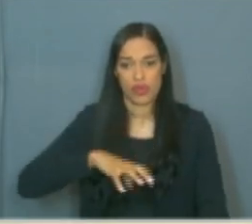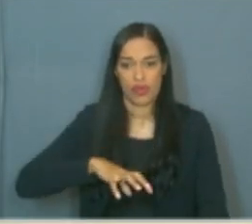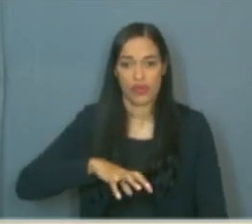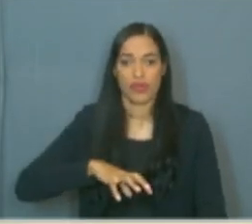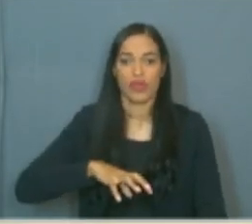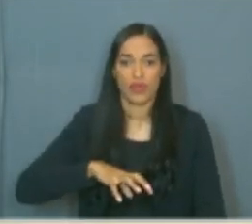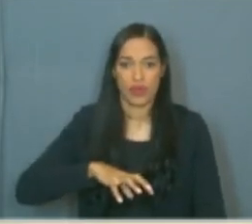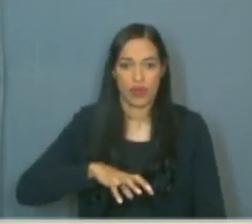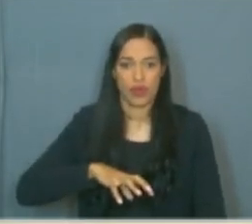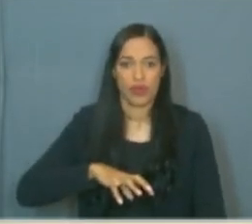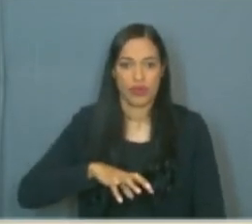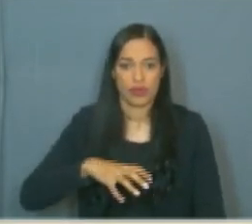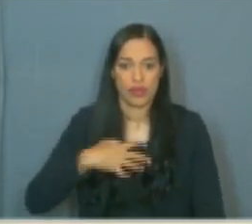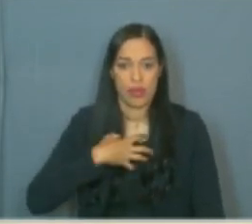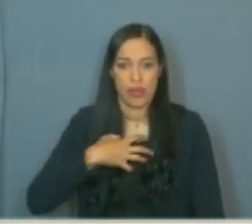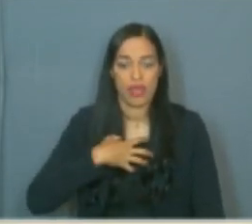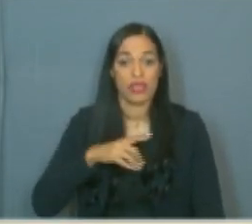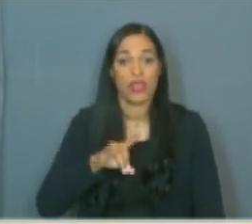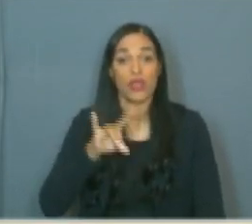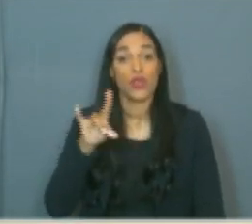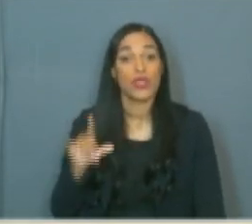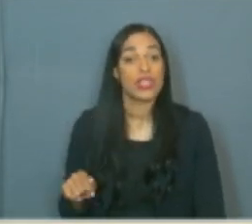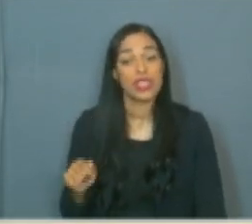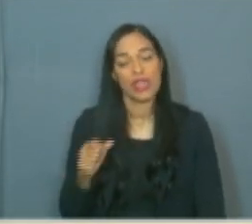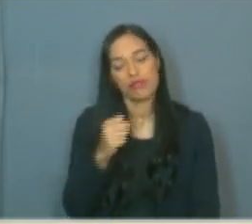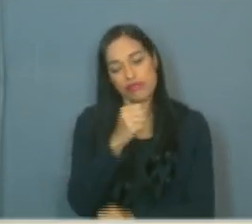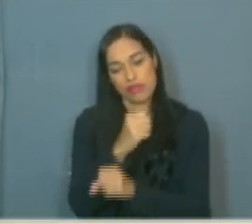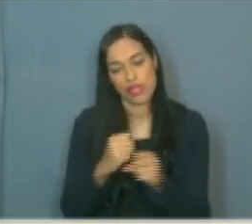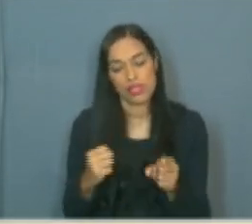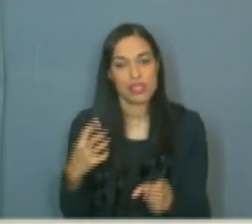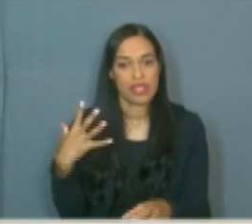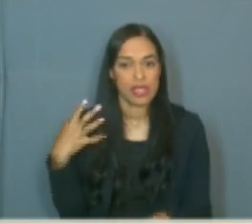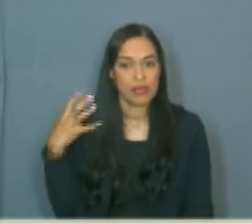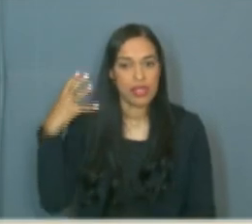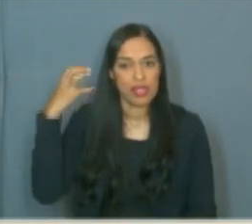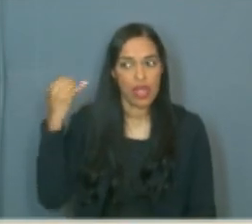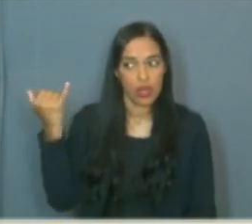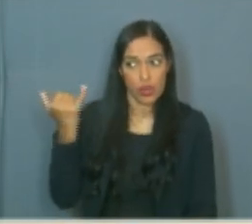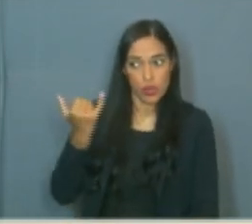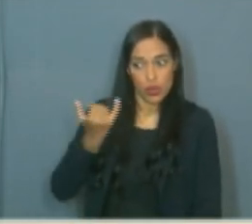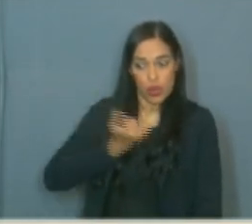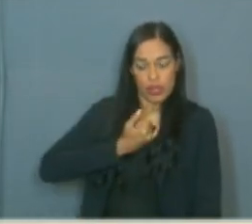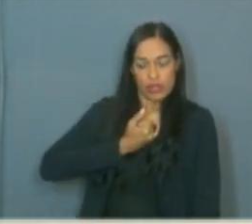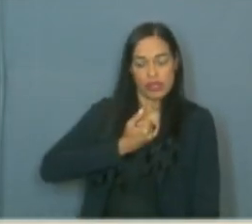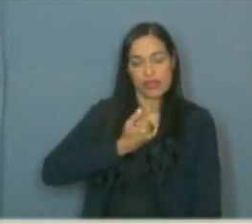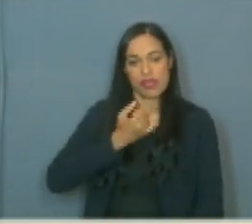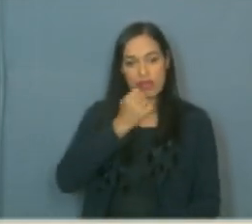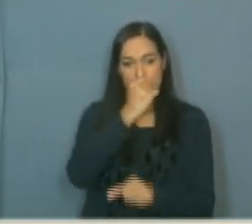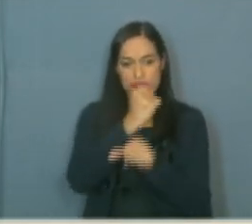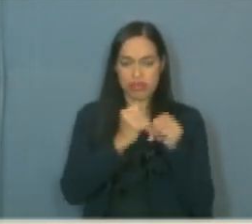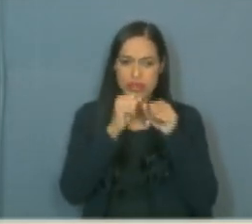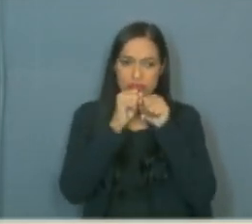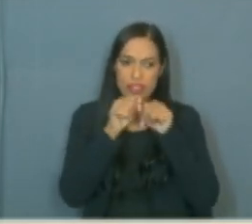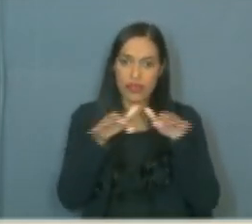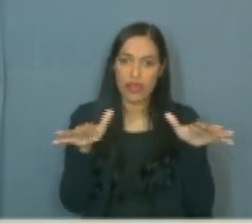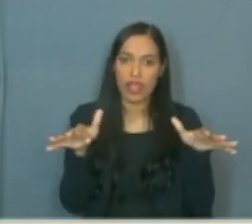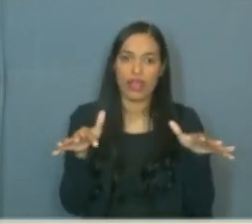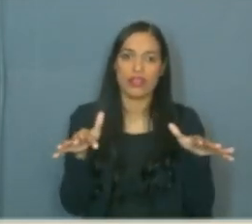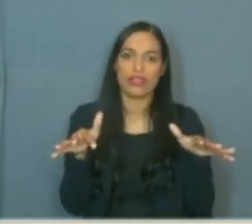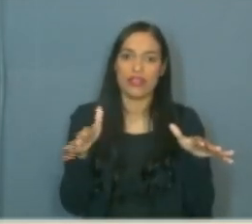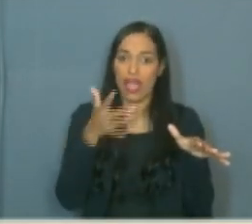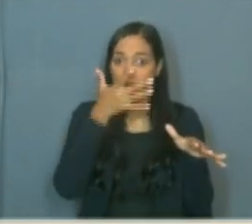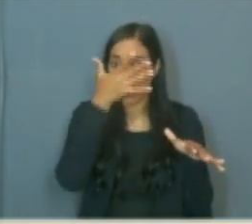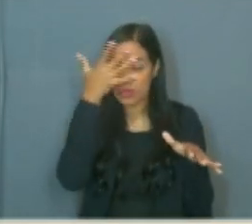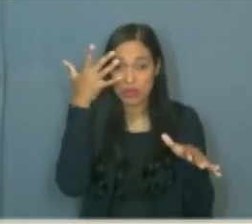Bahia, no dia do assassinato de Marielle. E quando a notícia do assassinato de Marielle foi divulgada, as